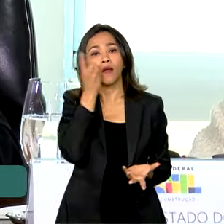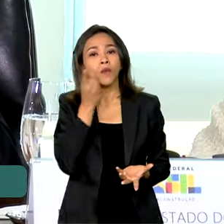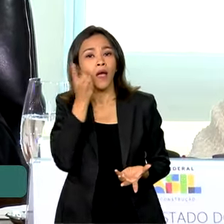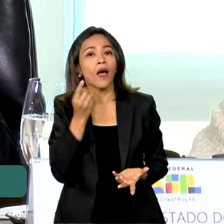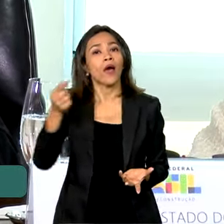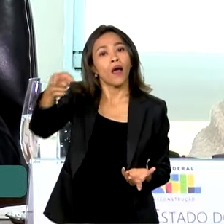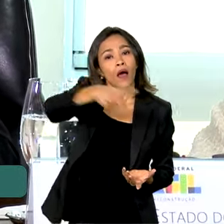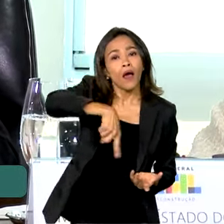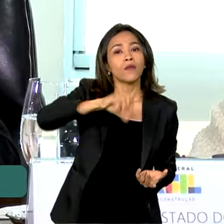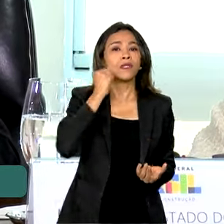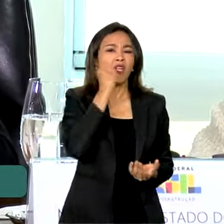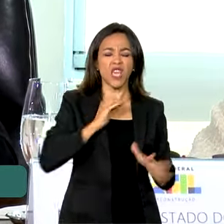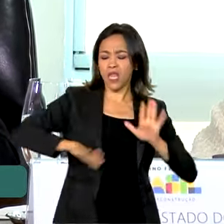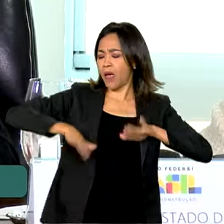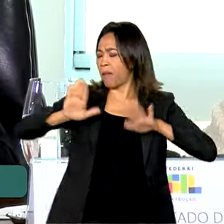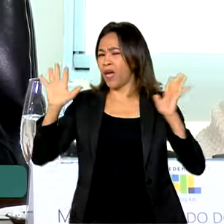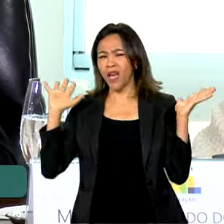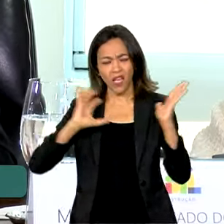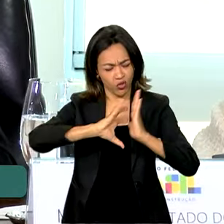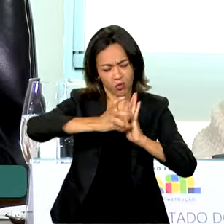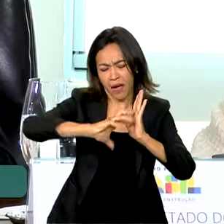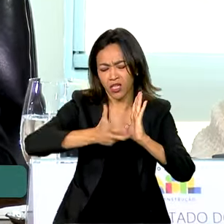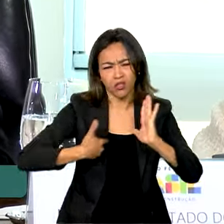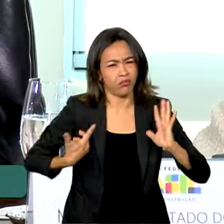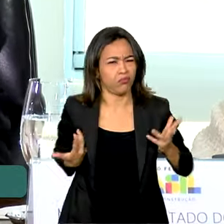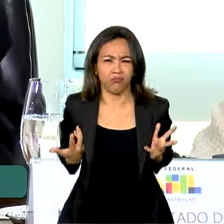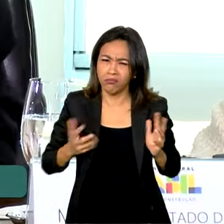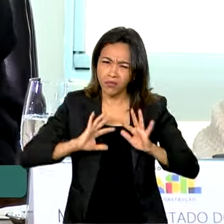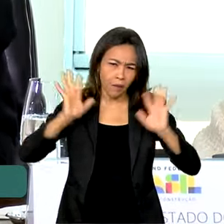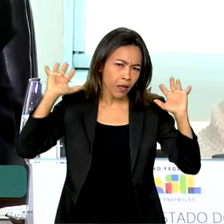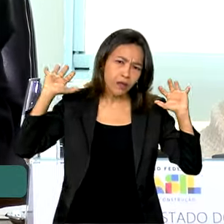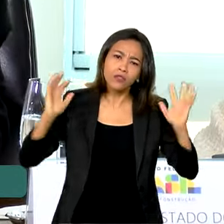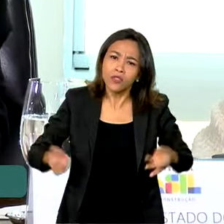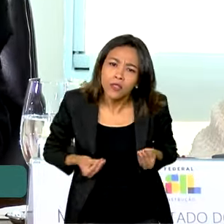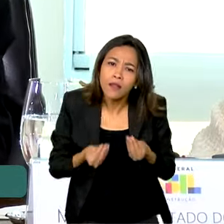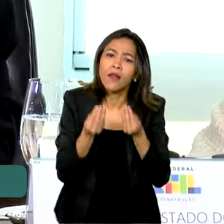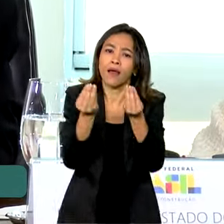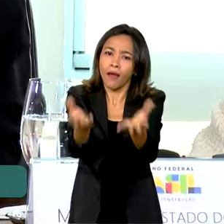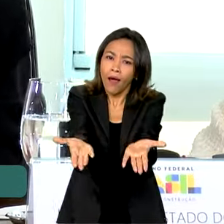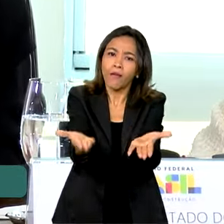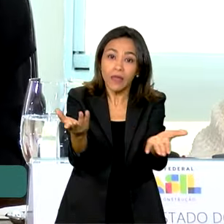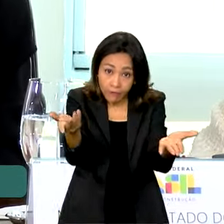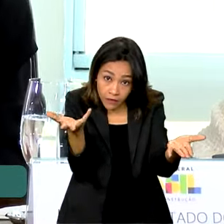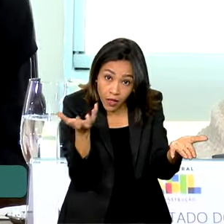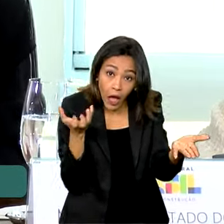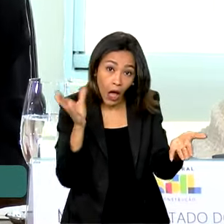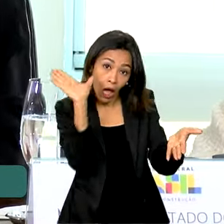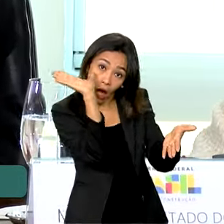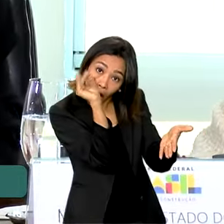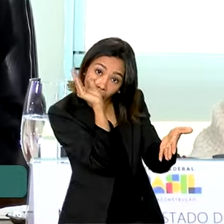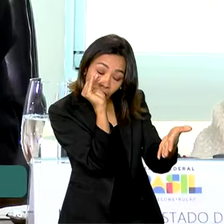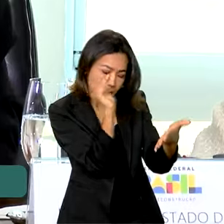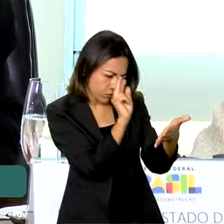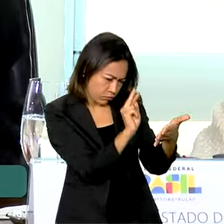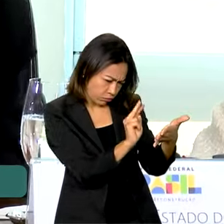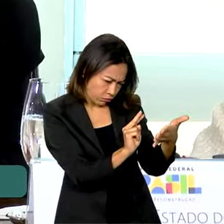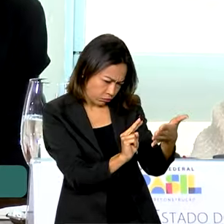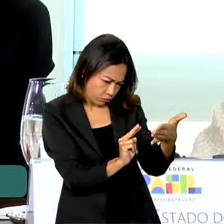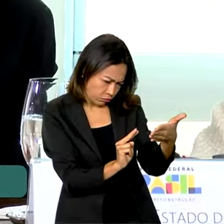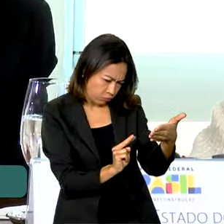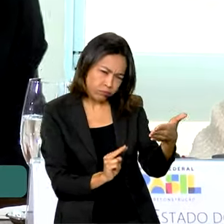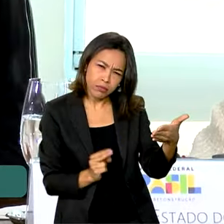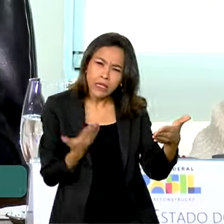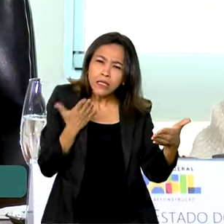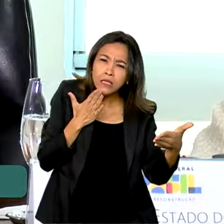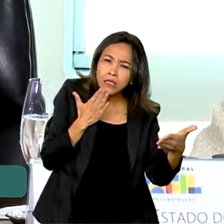independentemente do partido político, entregar para o cargo, para senador. Para quem, se ele quiser, sabe, fazer oposição, se